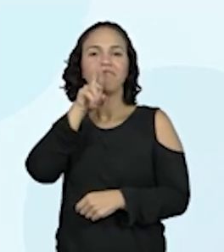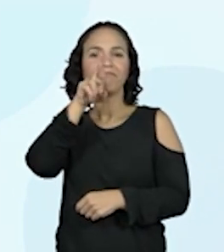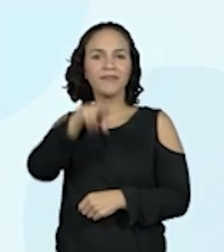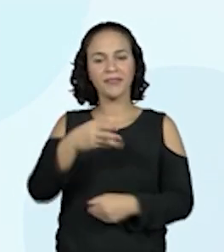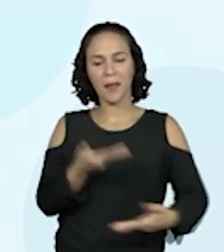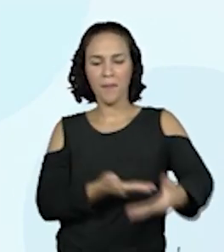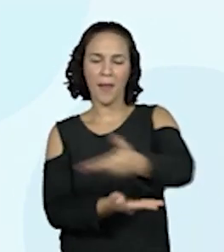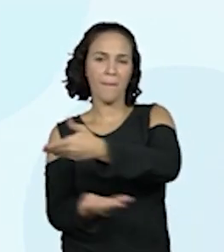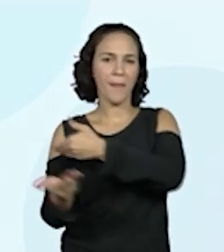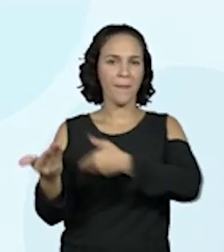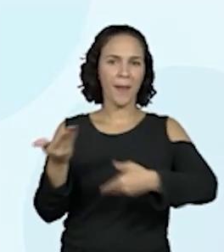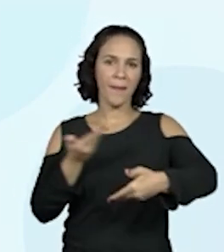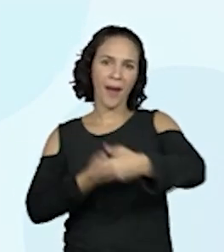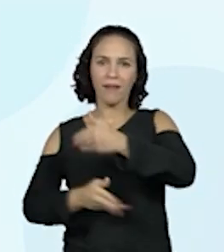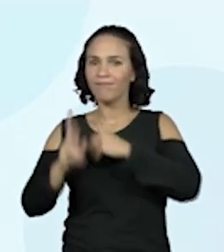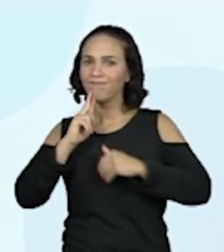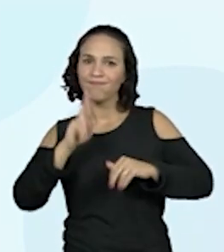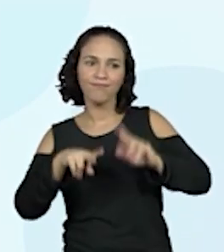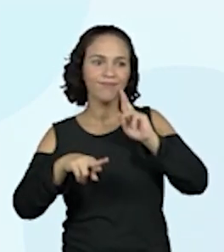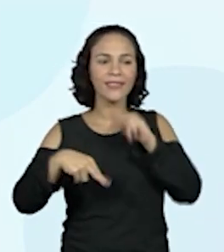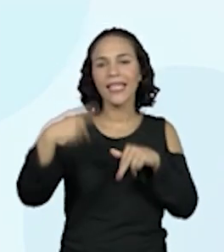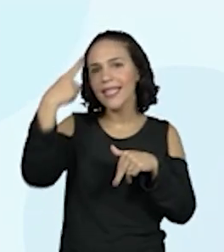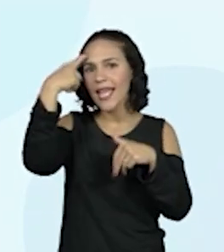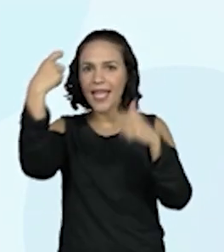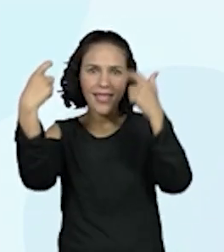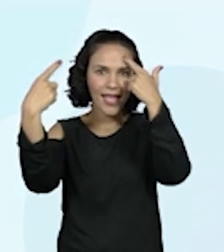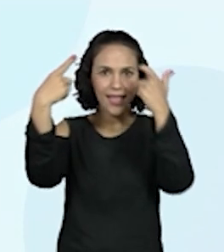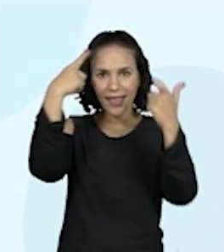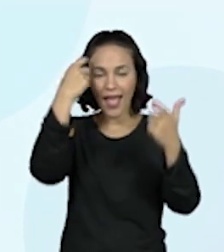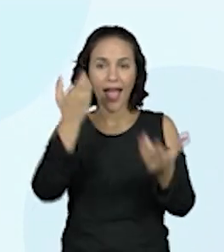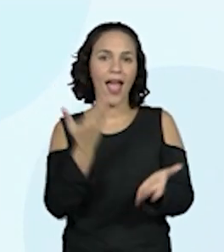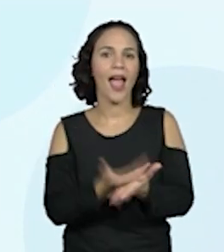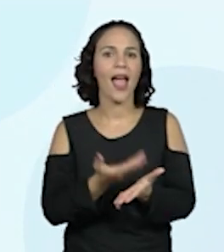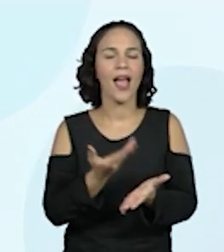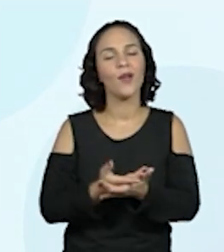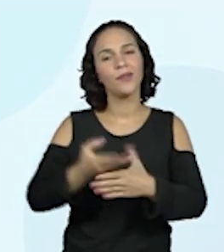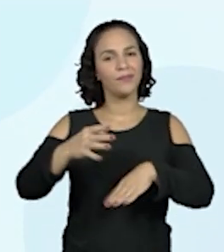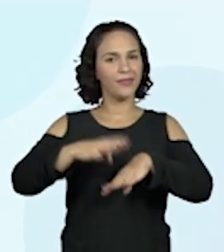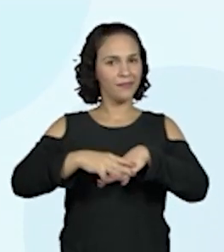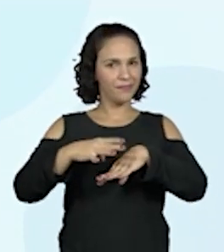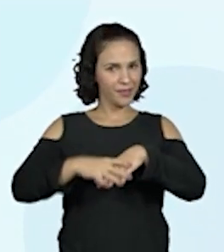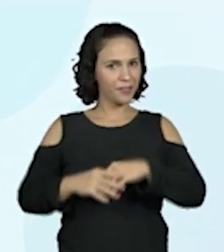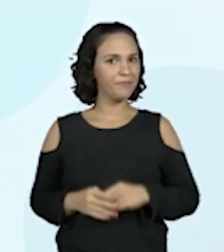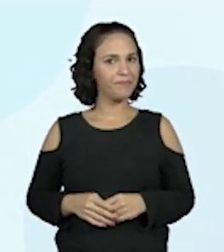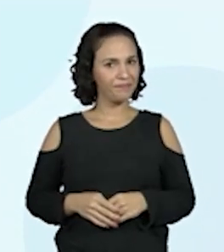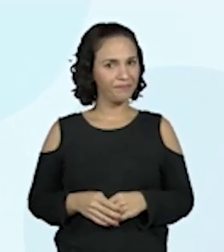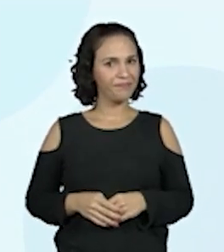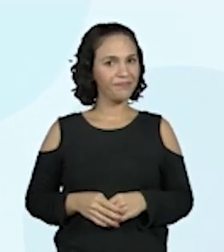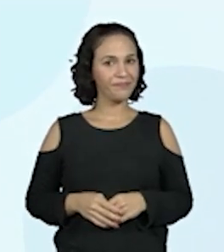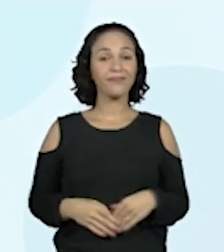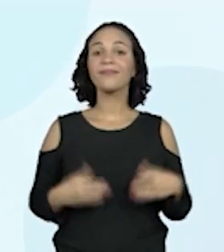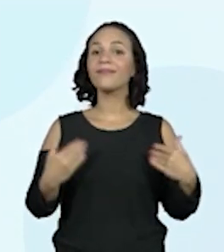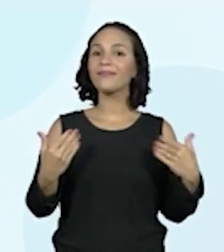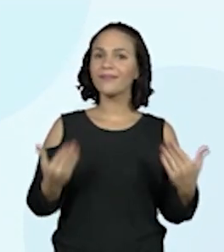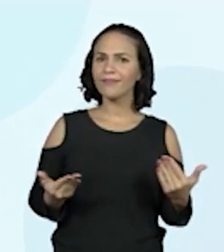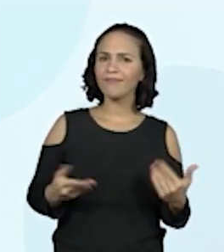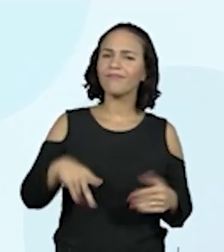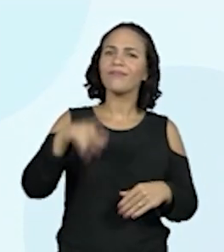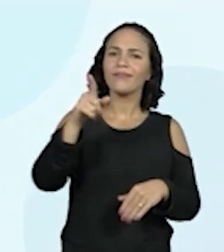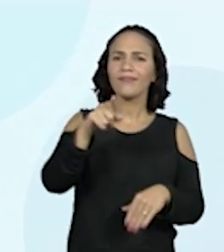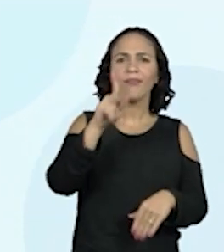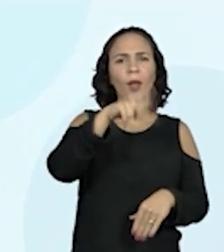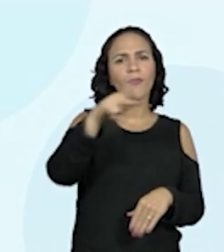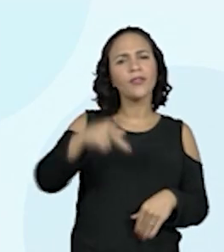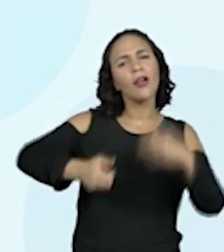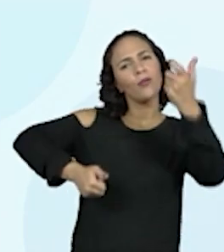eles. Buscam ideias nas aulas de matemática. Então, eles pegam as ideias das aulas que